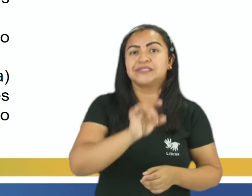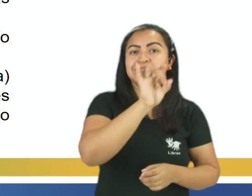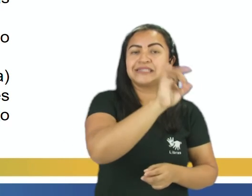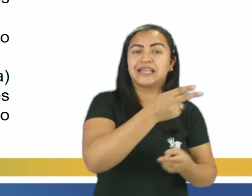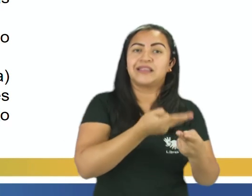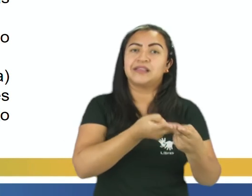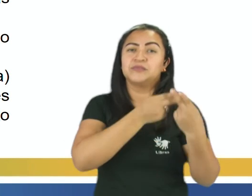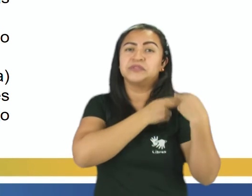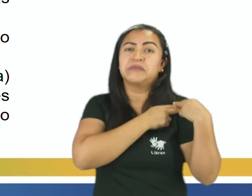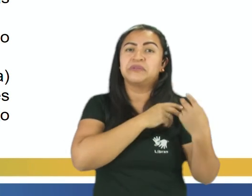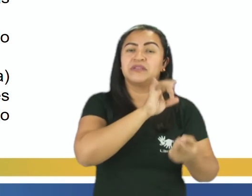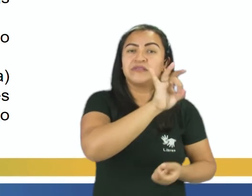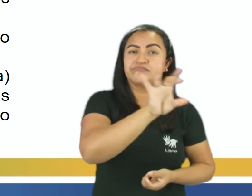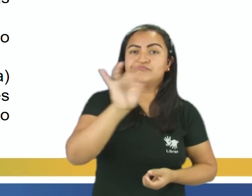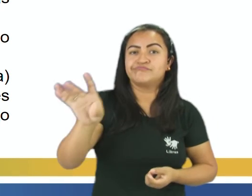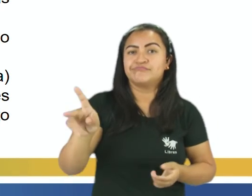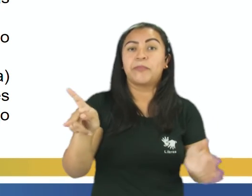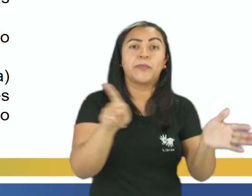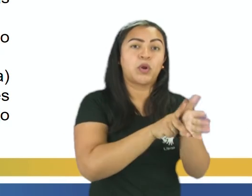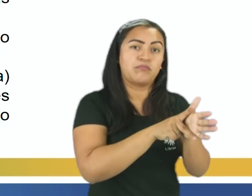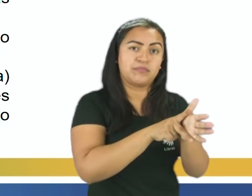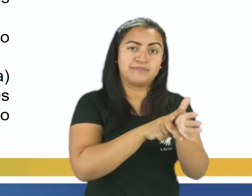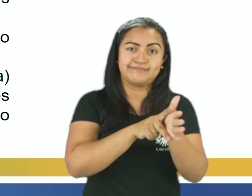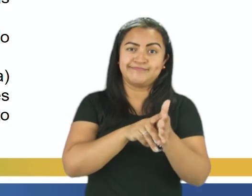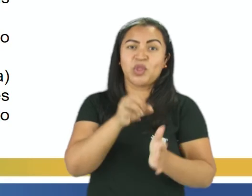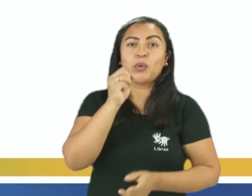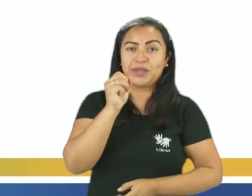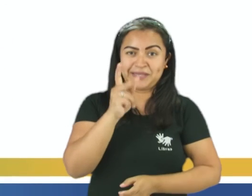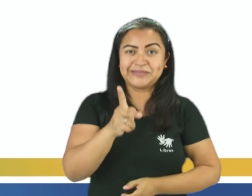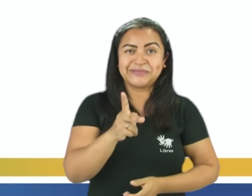responsabilidade na questão do tratamento. Ok?